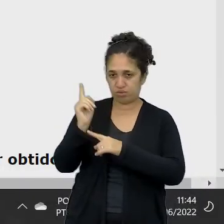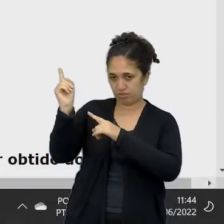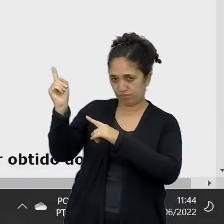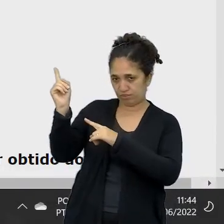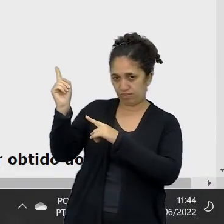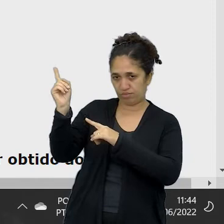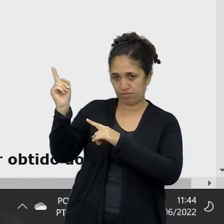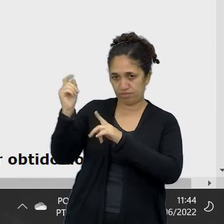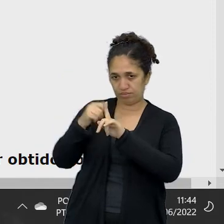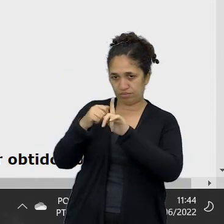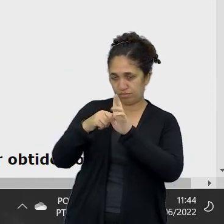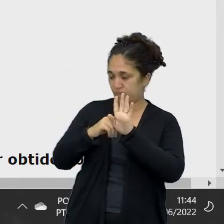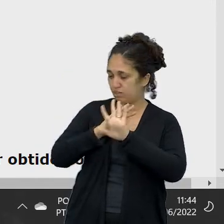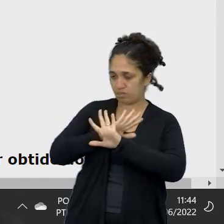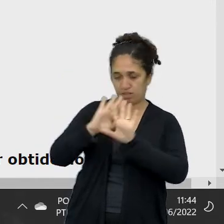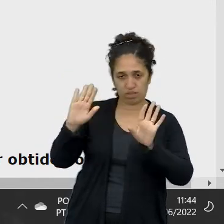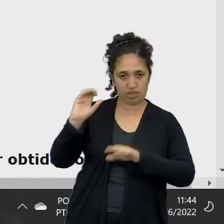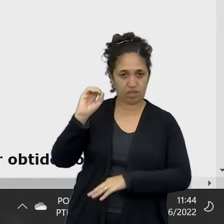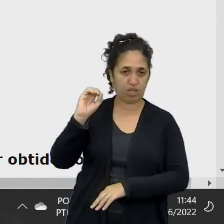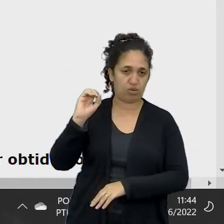deixaria em branco.